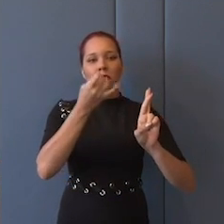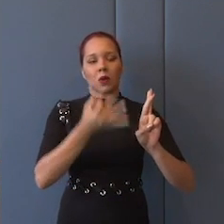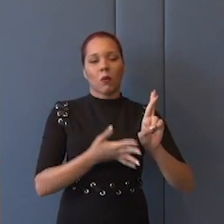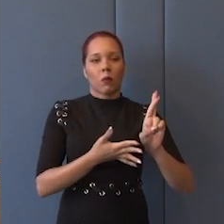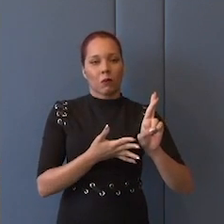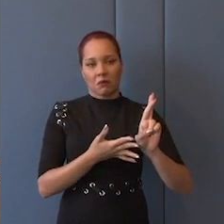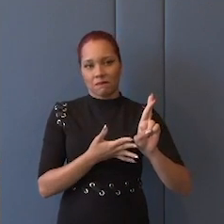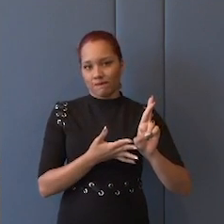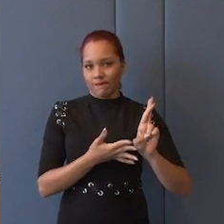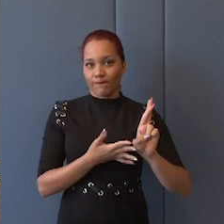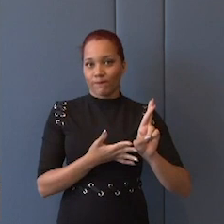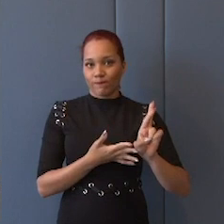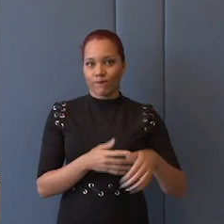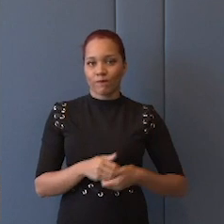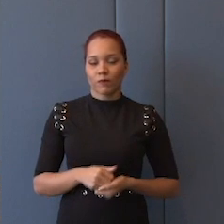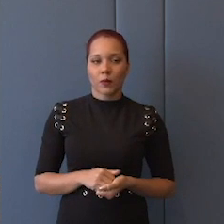Segundo...